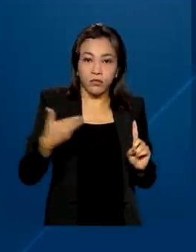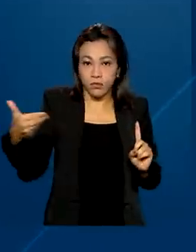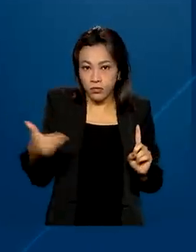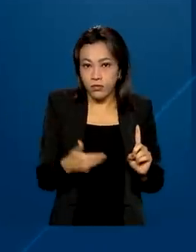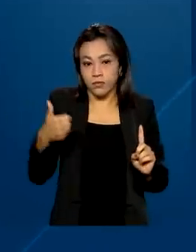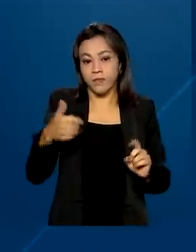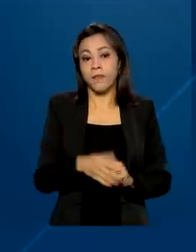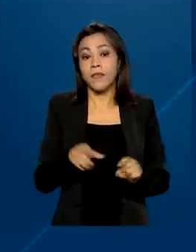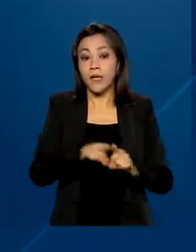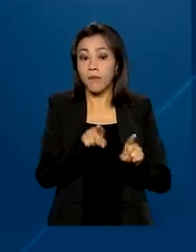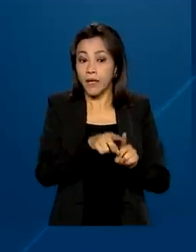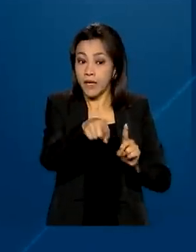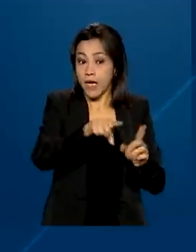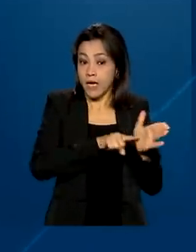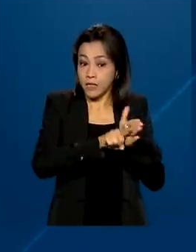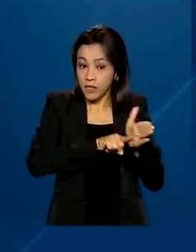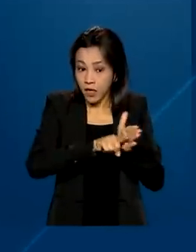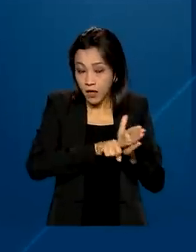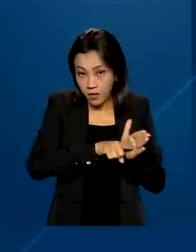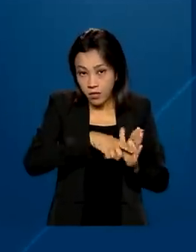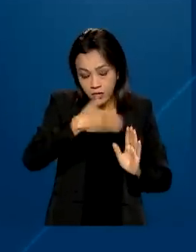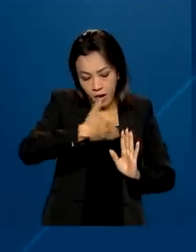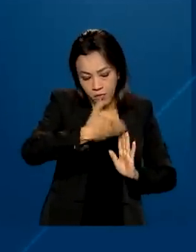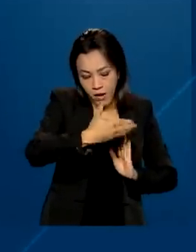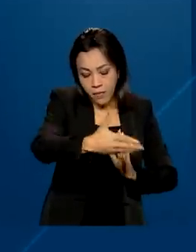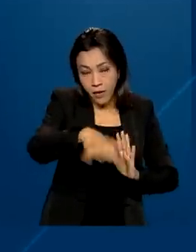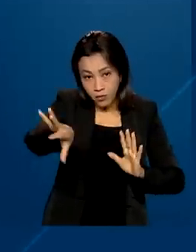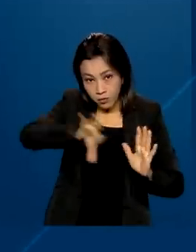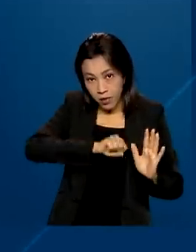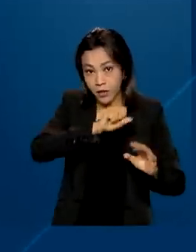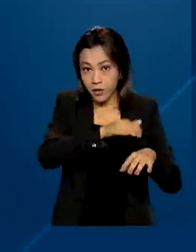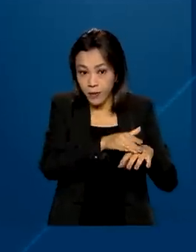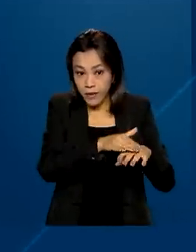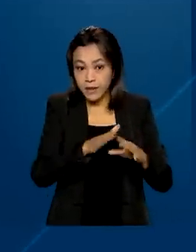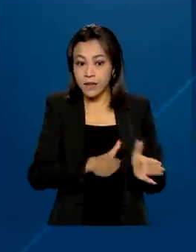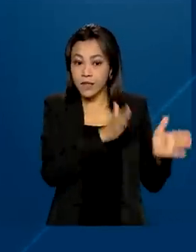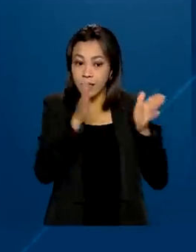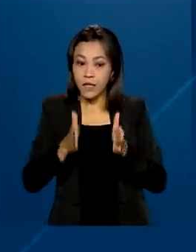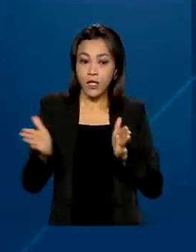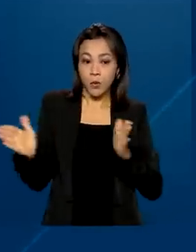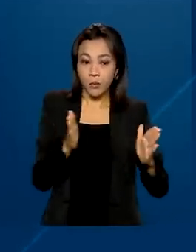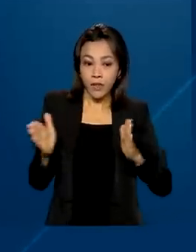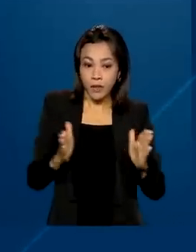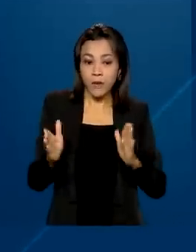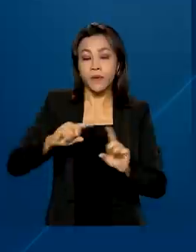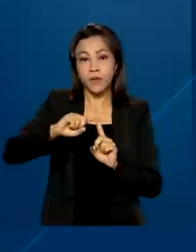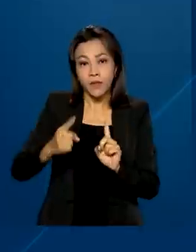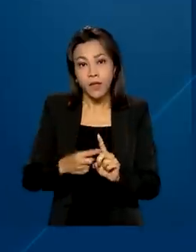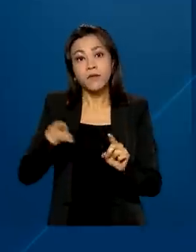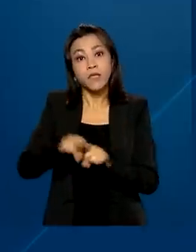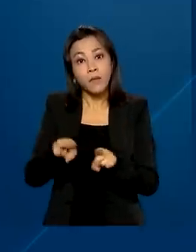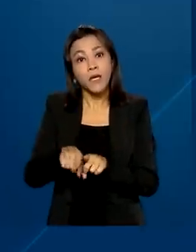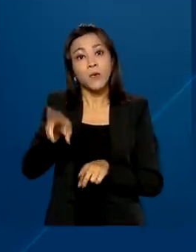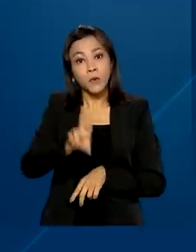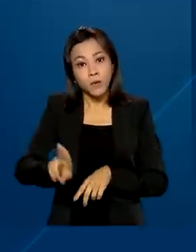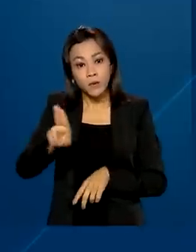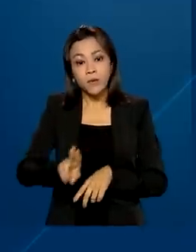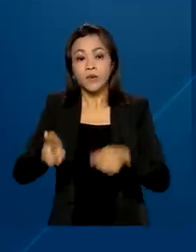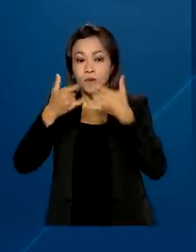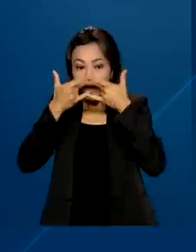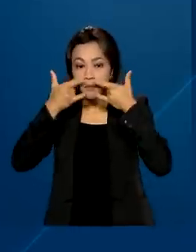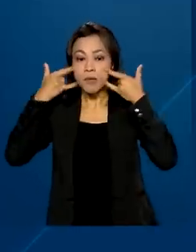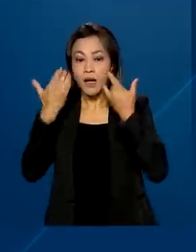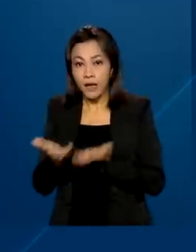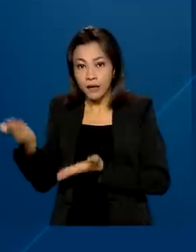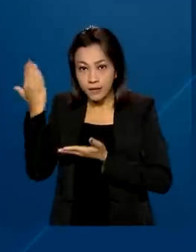incluem exames periódicos de acordo com o momento da infecção e o período gestacional, além de medidas de prevenção, como o